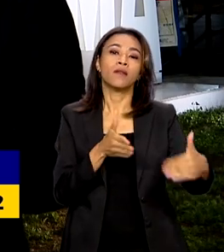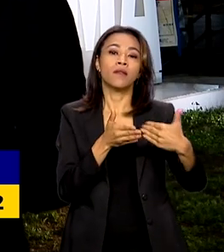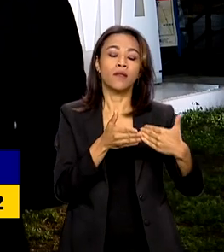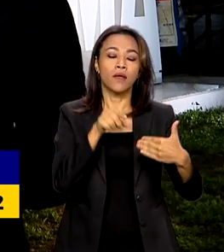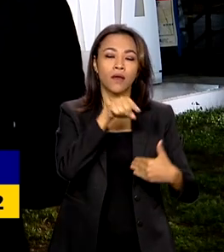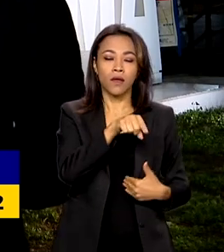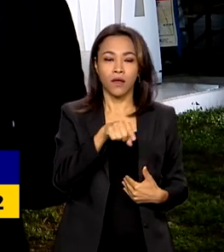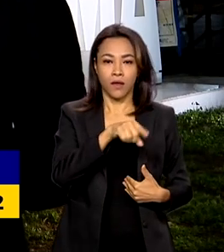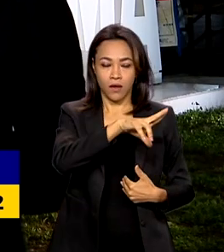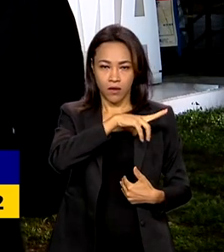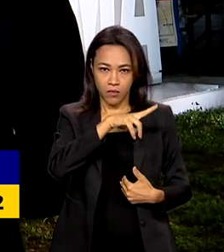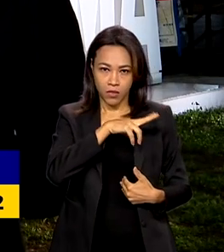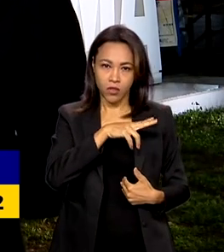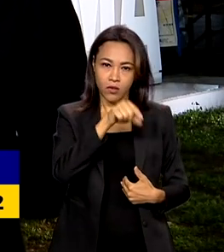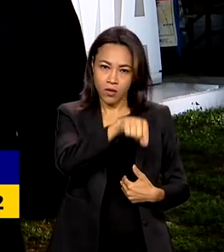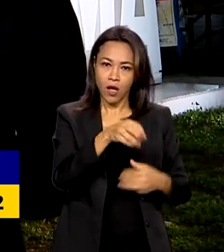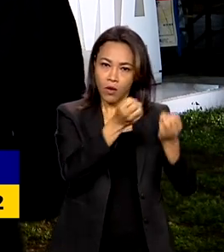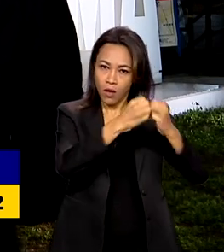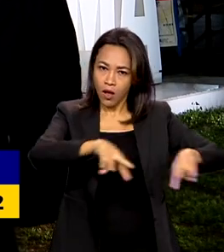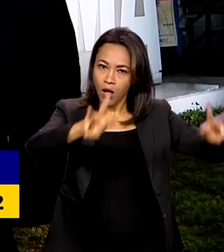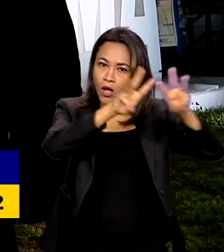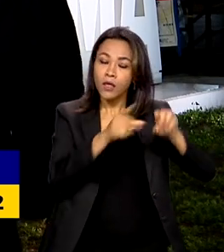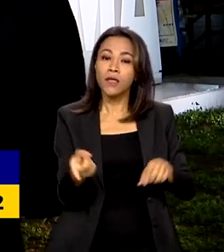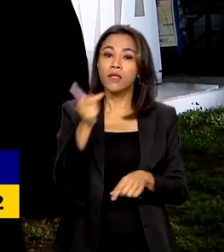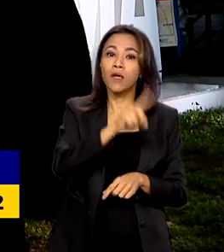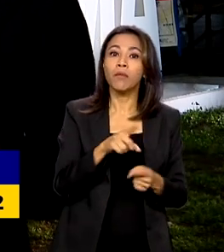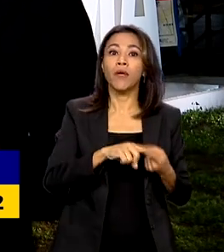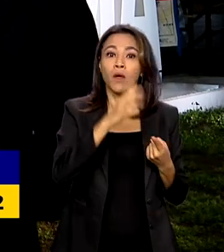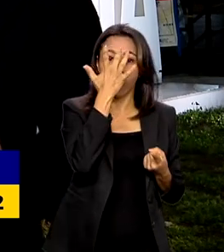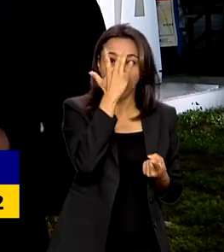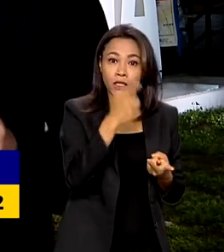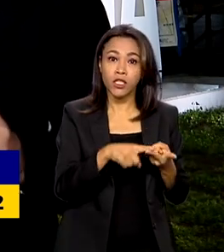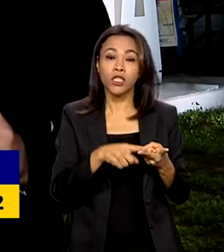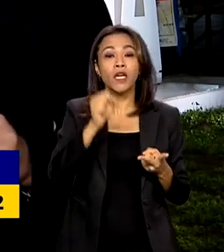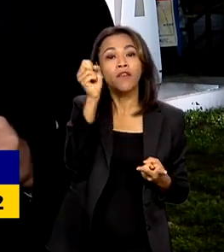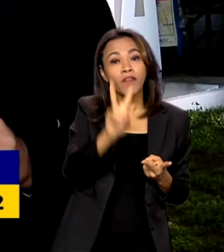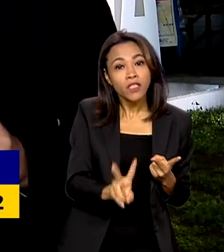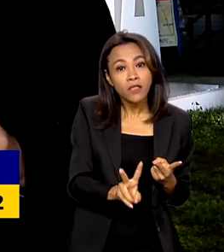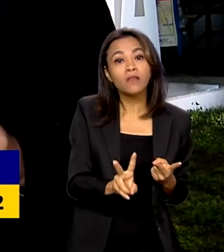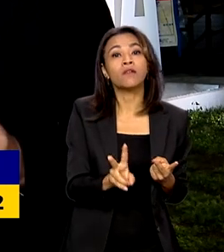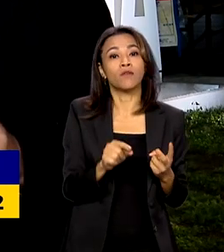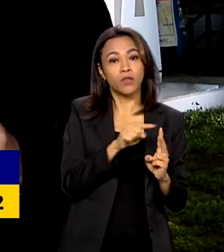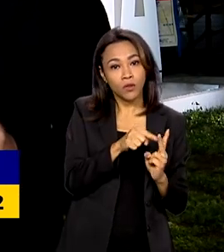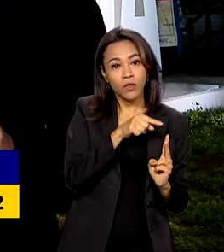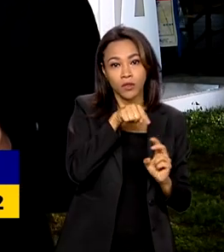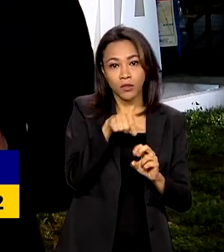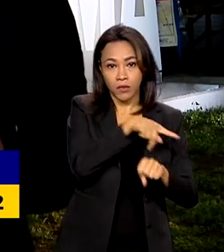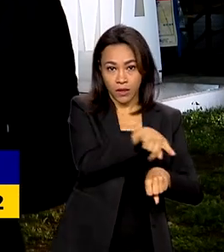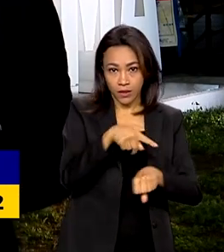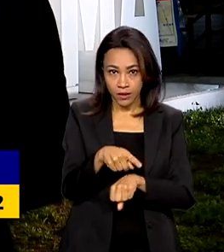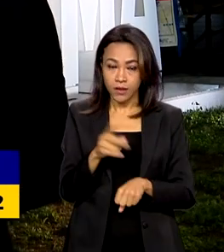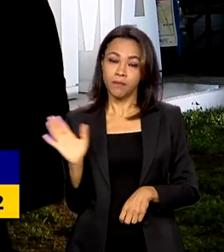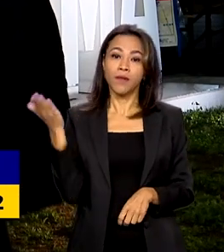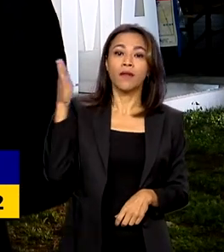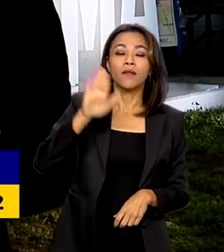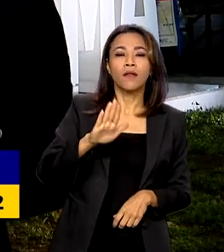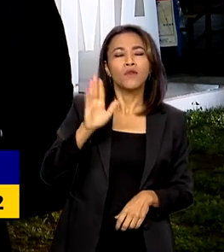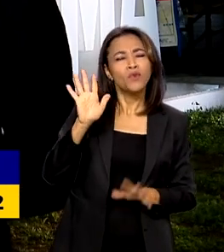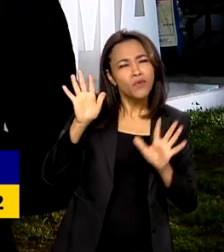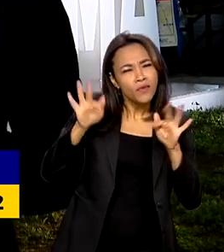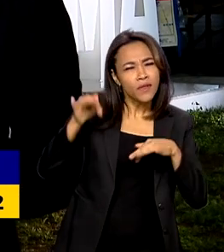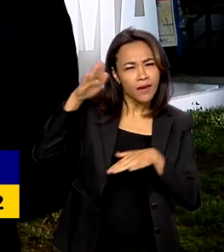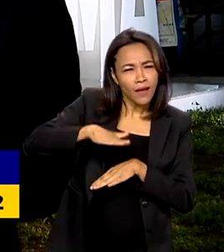Nações Unidas e com os primeiros ministros da Índia e do Vietnã. No final da tarde, o presidente Lula se reúne aqui em Hiroshima com